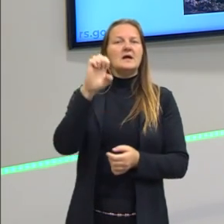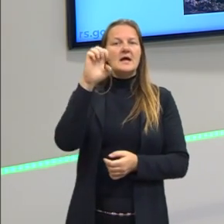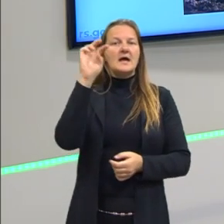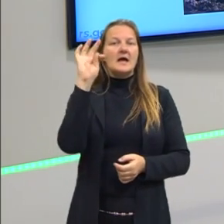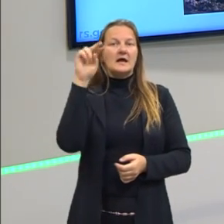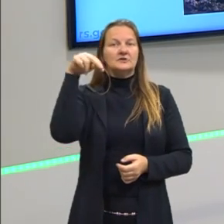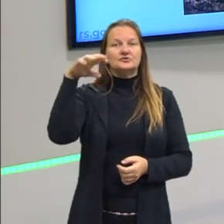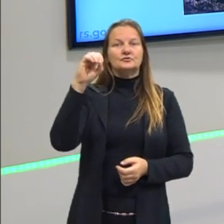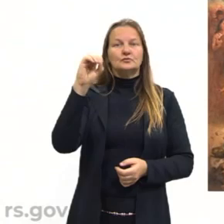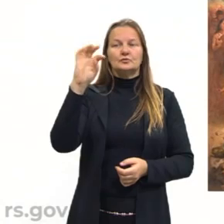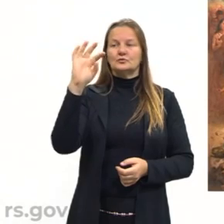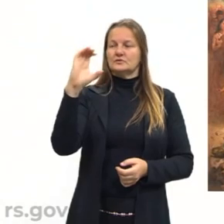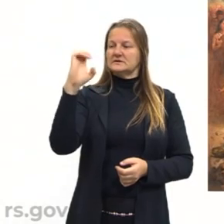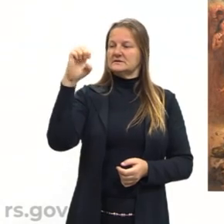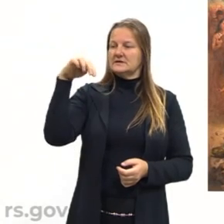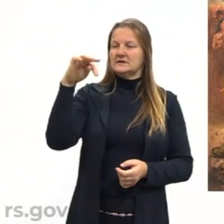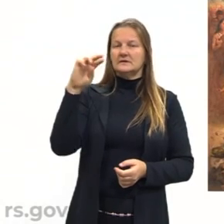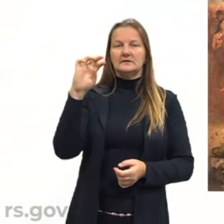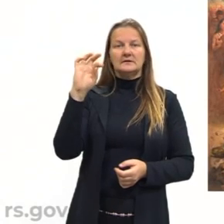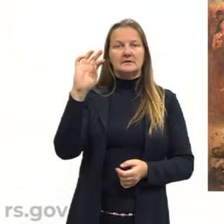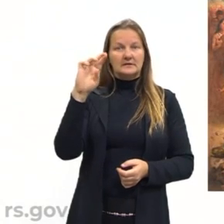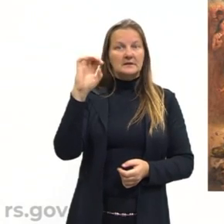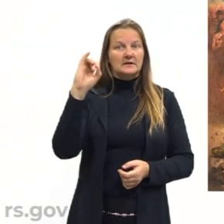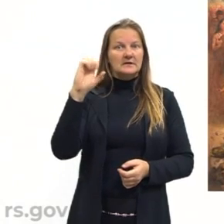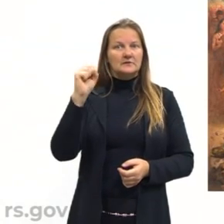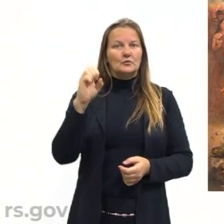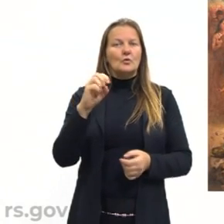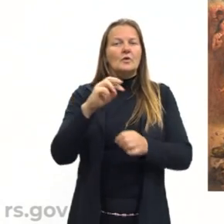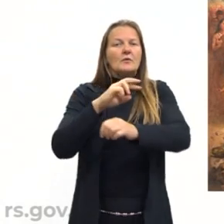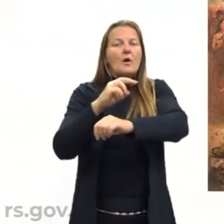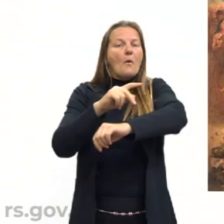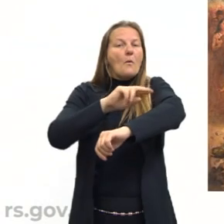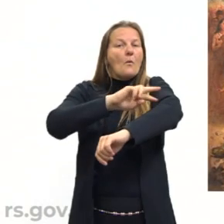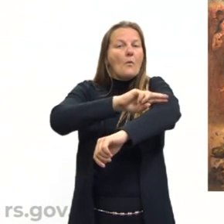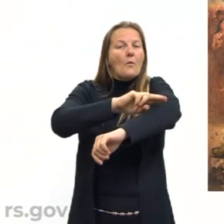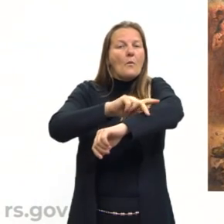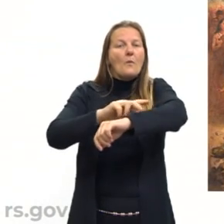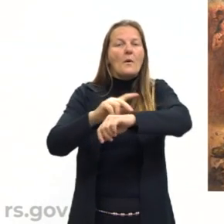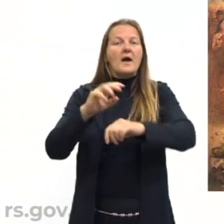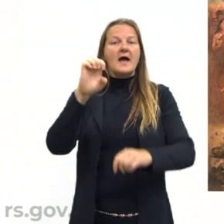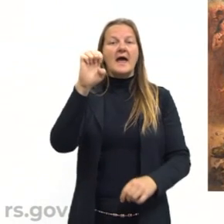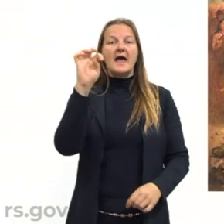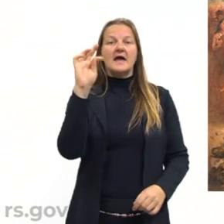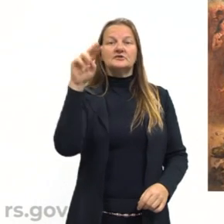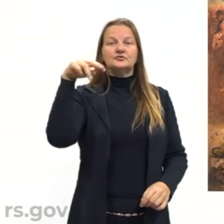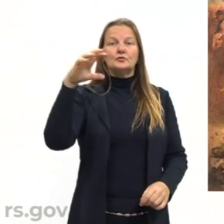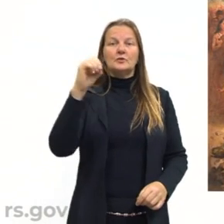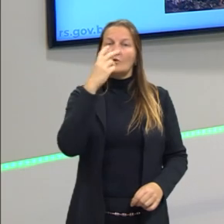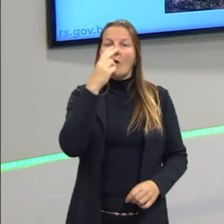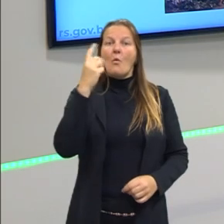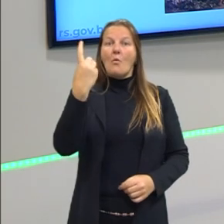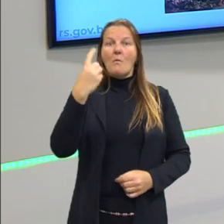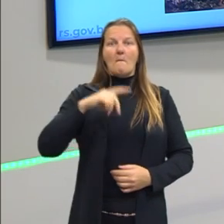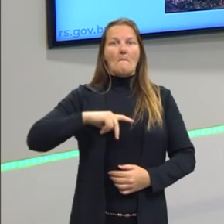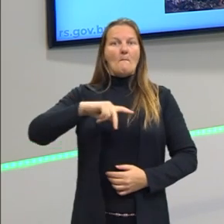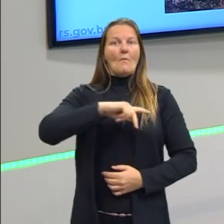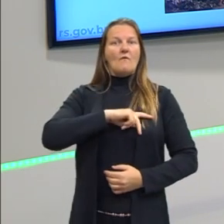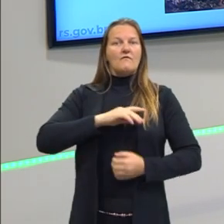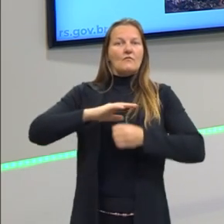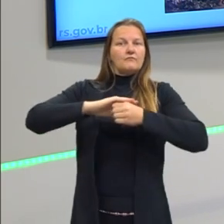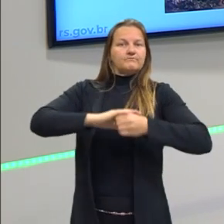O etnocentrismo, etno é um povo. Então, o etnocentrismo é quando um povo